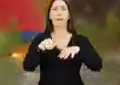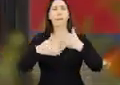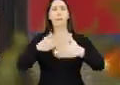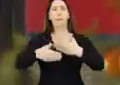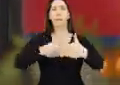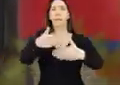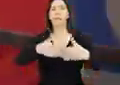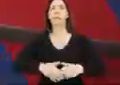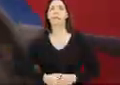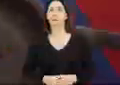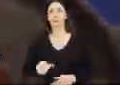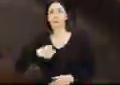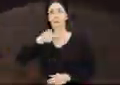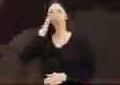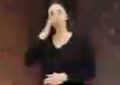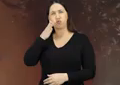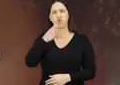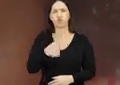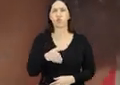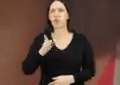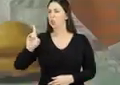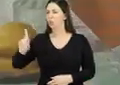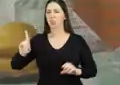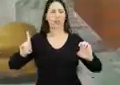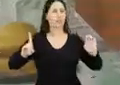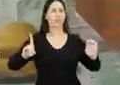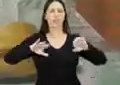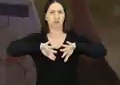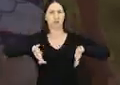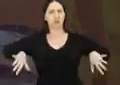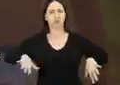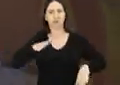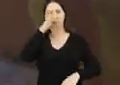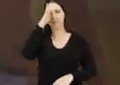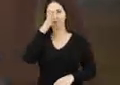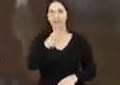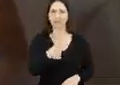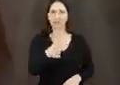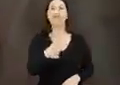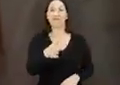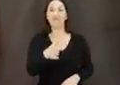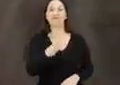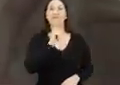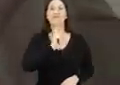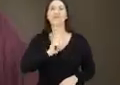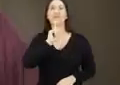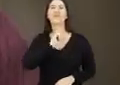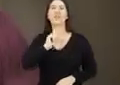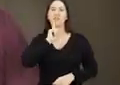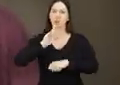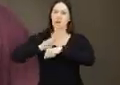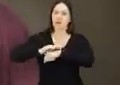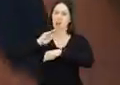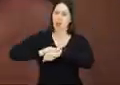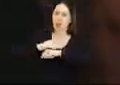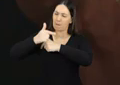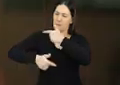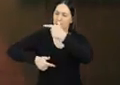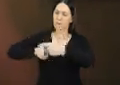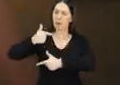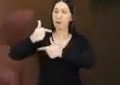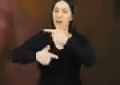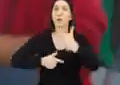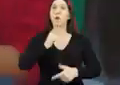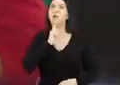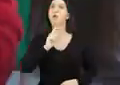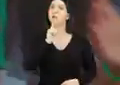Minha esquerda é pra frente que eu vou, não é direita, minha esquerda é pra frente que eu vou. 45 é Rodrigo,